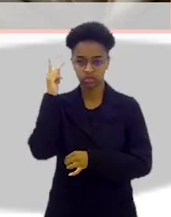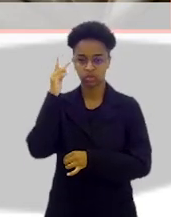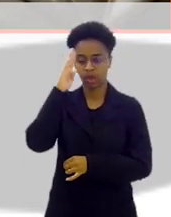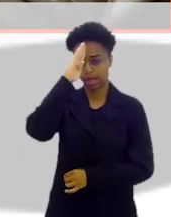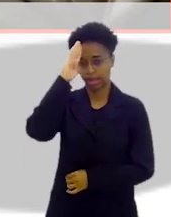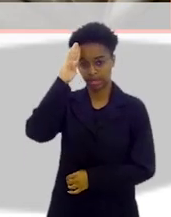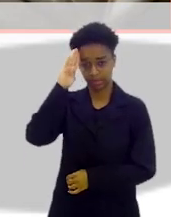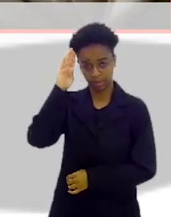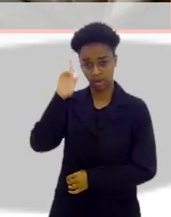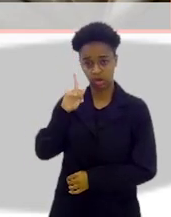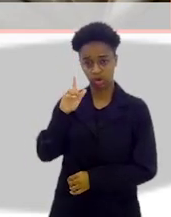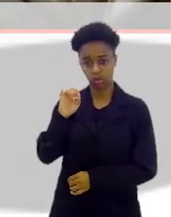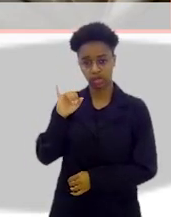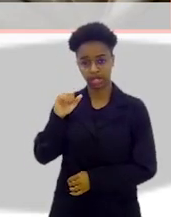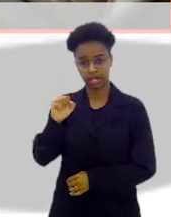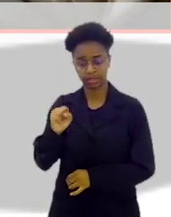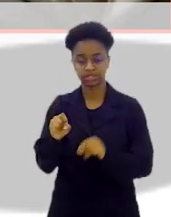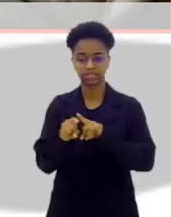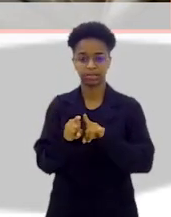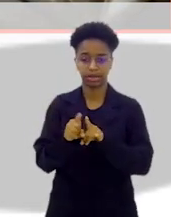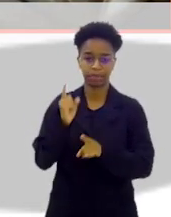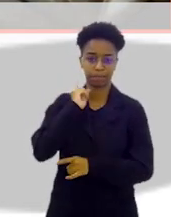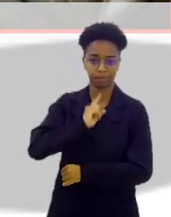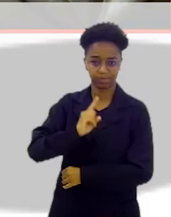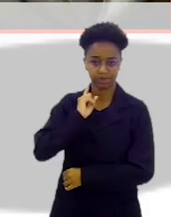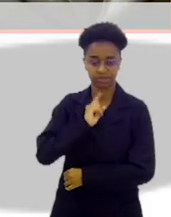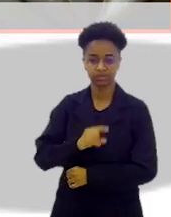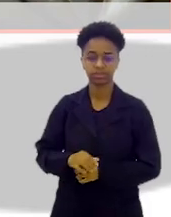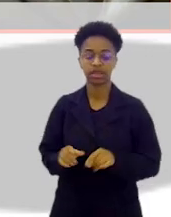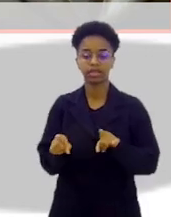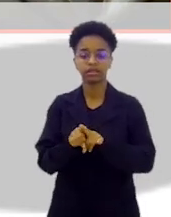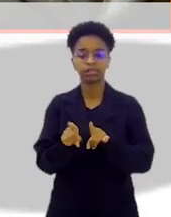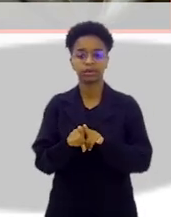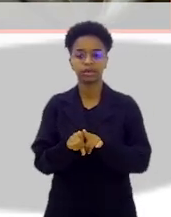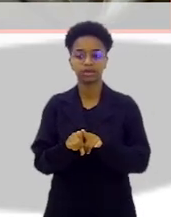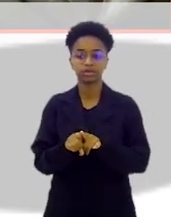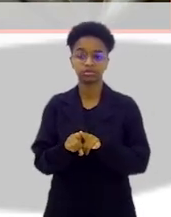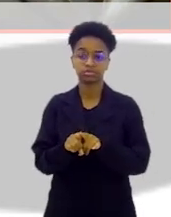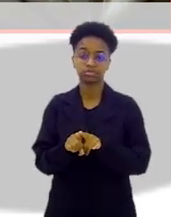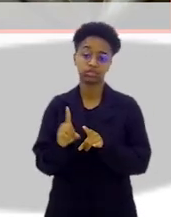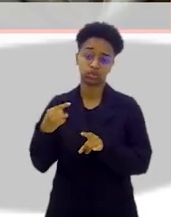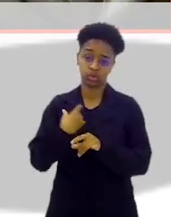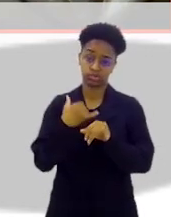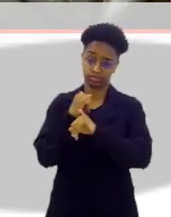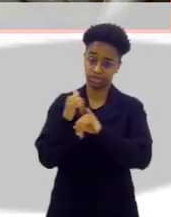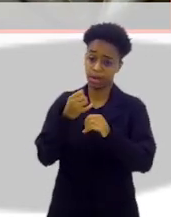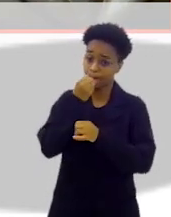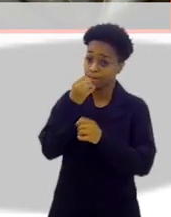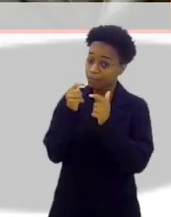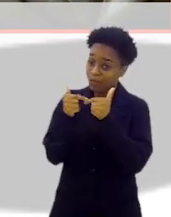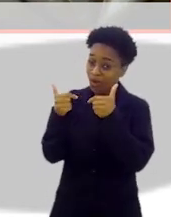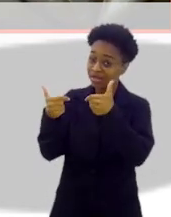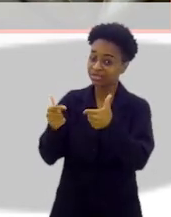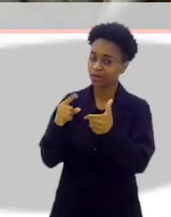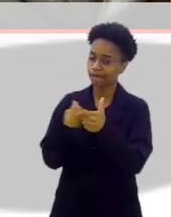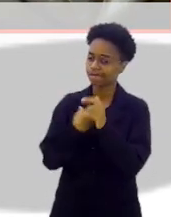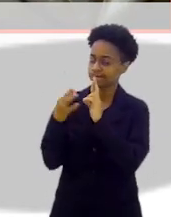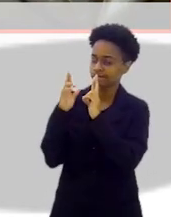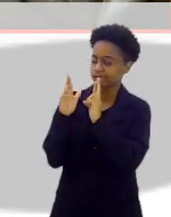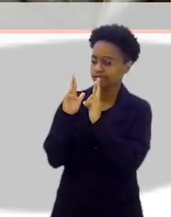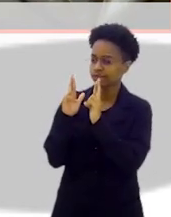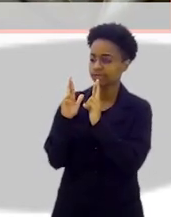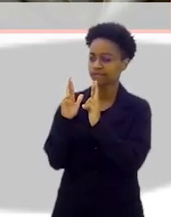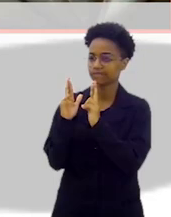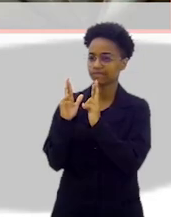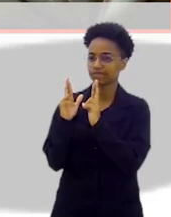de Goiás, a Academia de Minas Gerais e todas. E que a gente vai te desejar muito boa sorte. Estamos